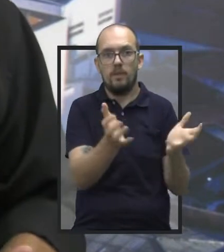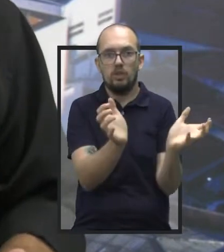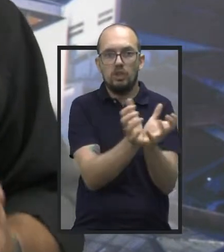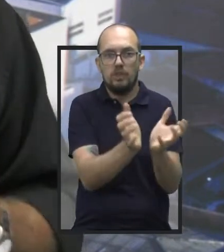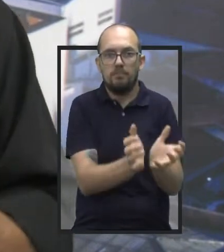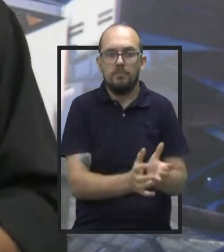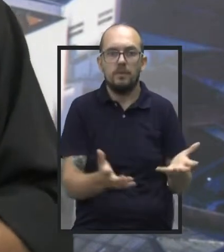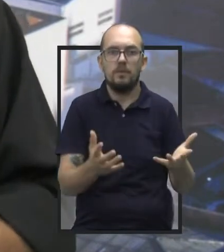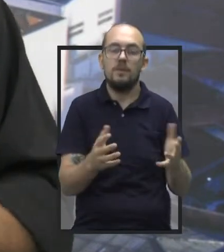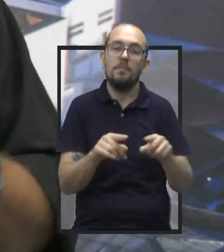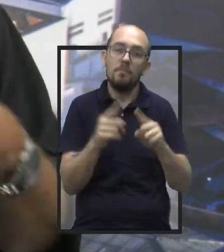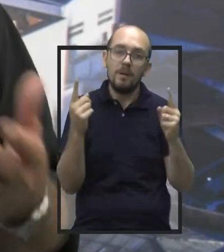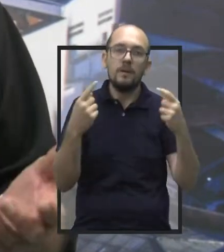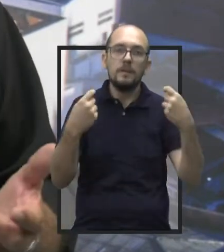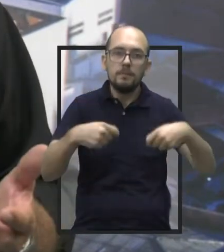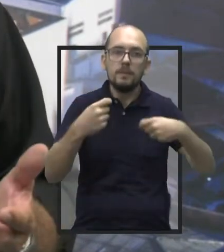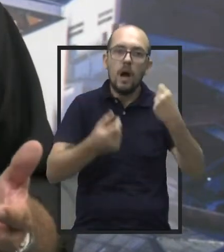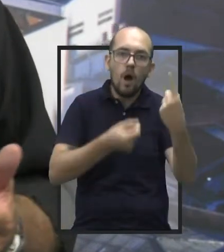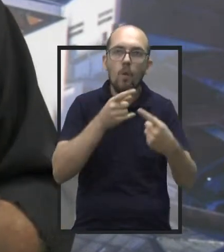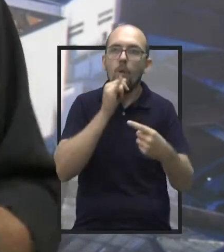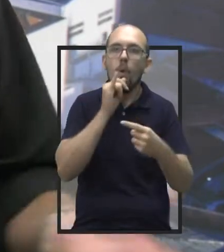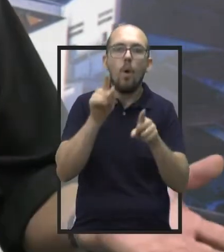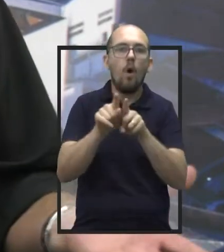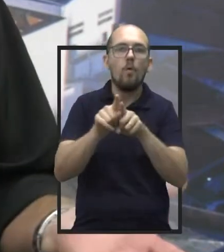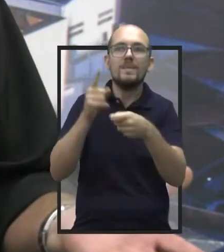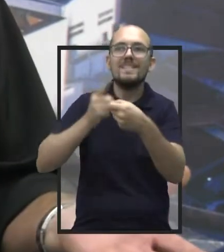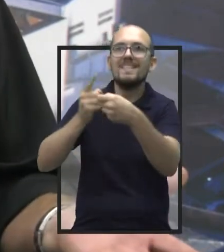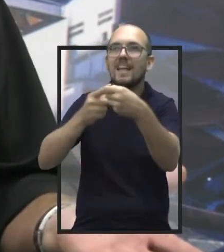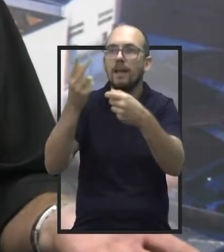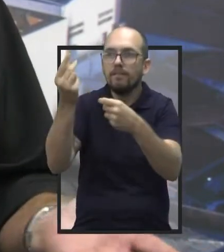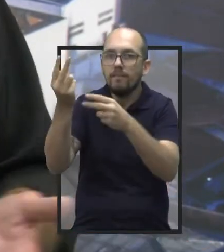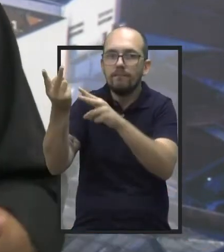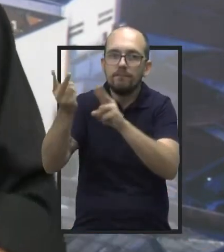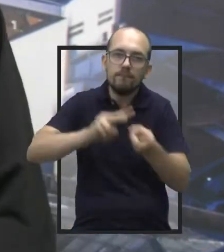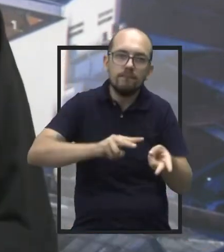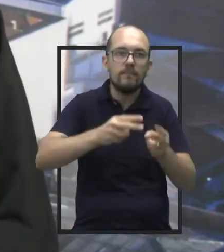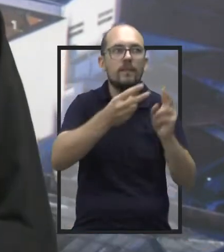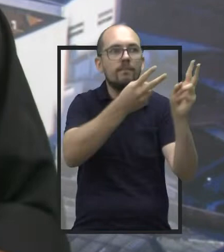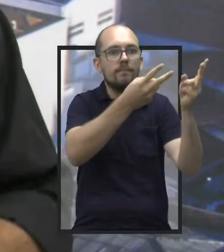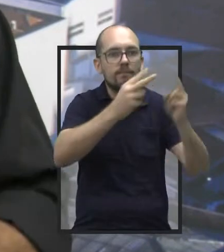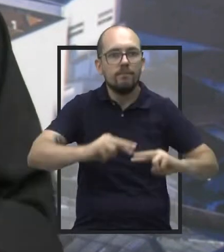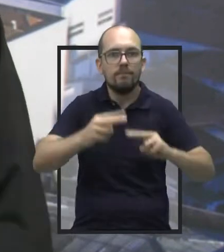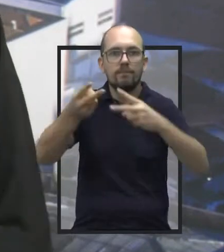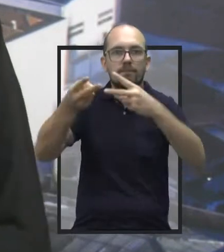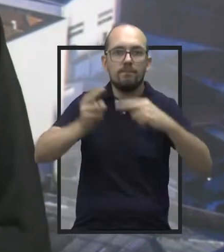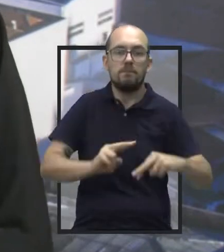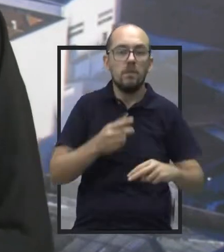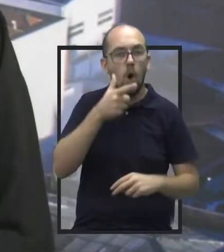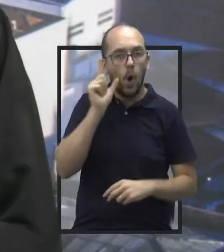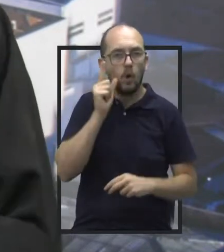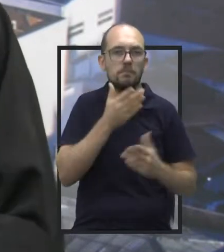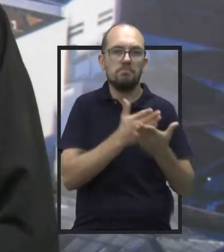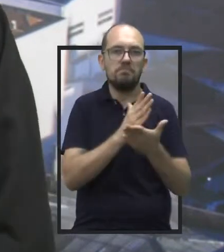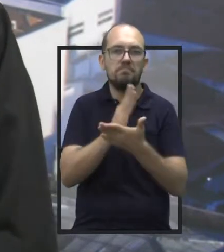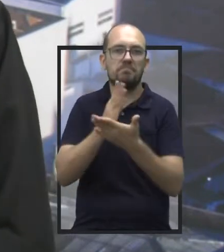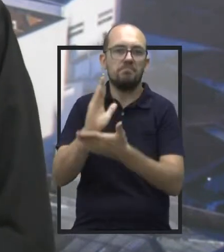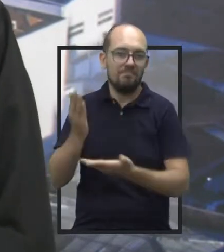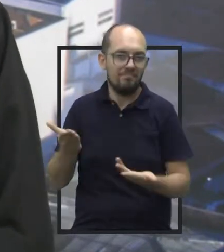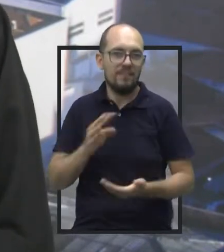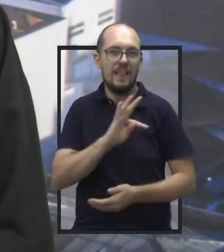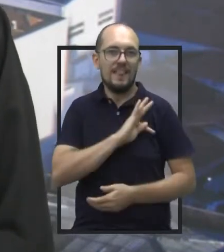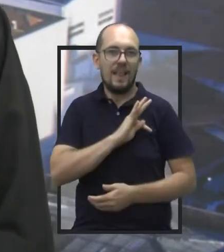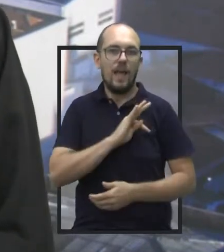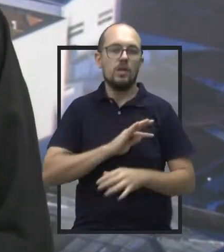precisar fazer um enxerto, trazendo alguém de fora para ajudar, a gente tem que abrir mão. E foi o que nós fizemos ontem e caiu de bom agrado com os técnicos, que tenho certeza